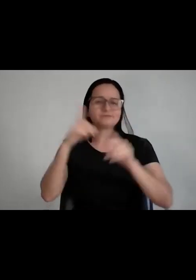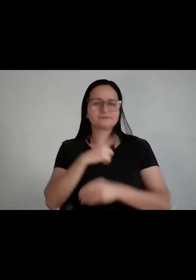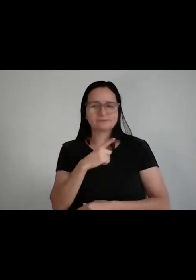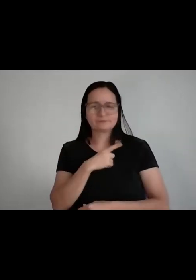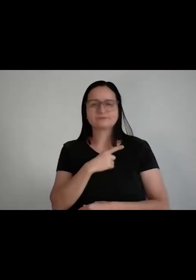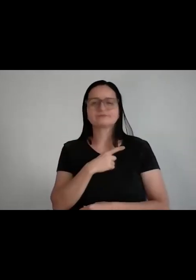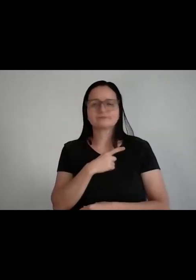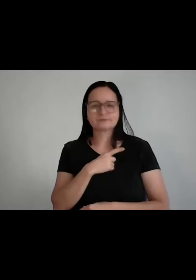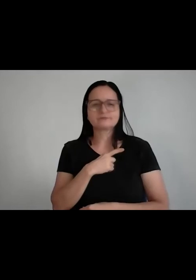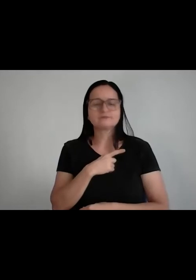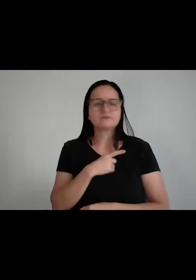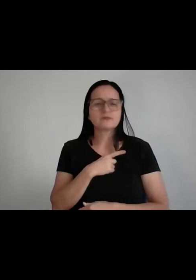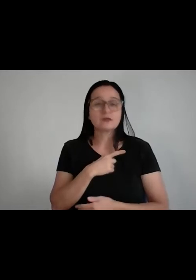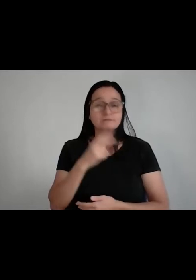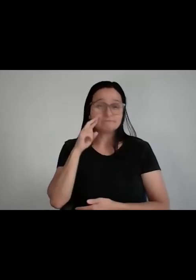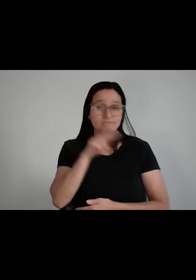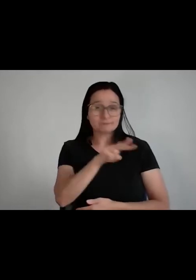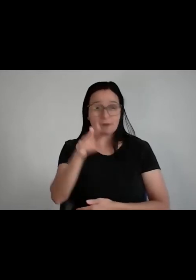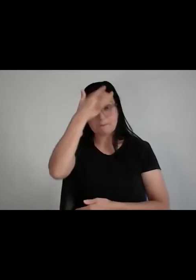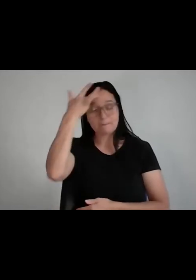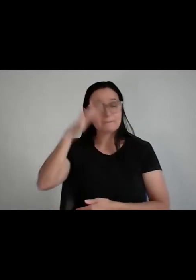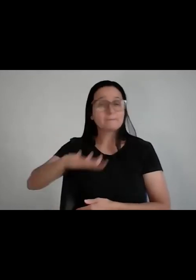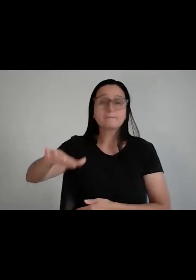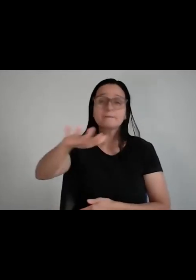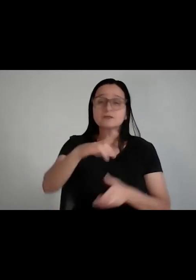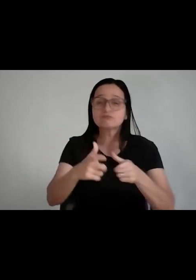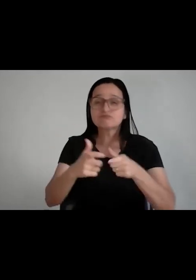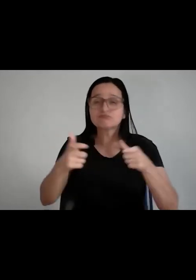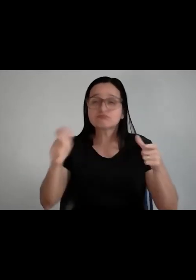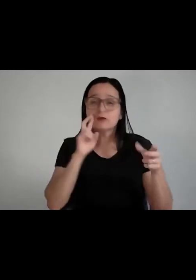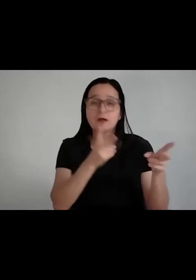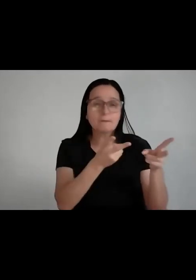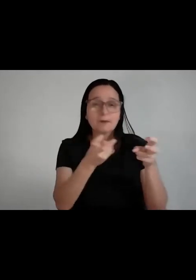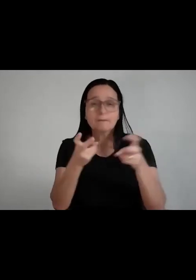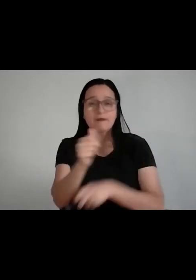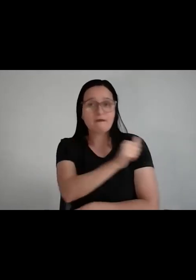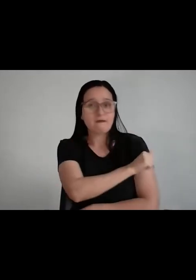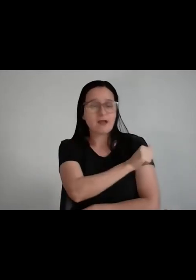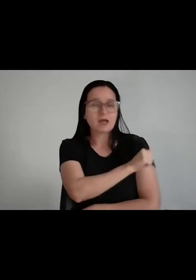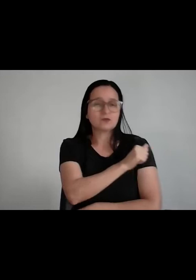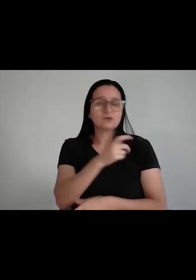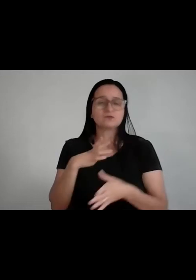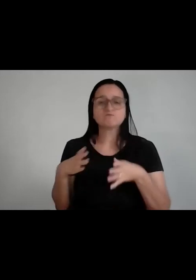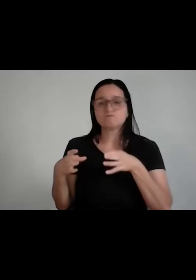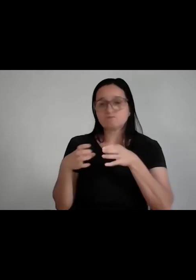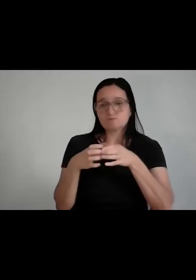em jogo para muitos, olhando um grosso aí o perfil dos alunos da Edux, gente de classe C, D e E,